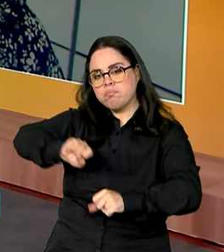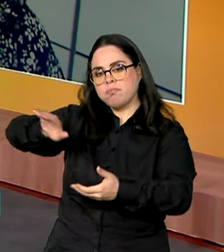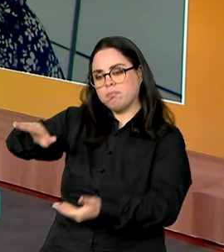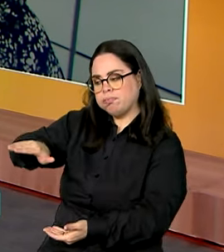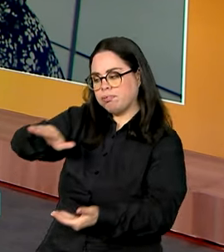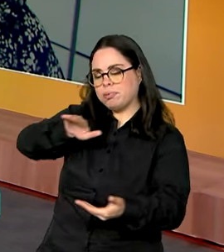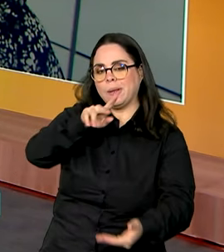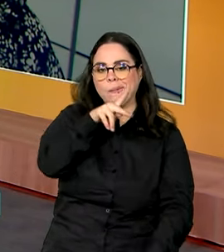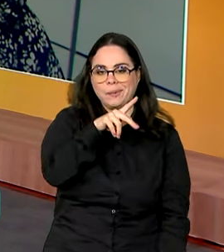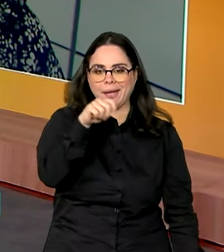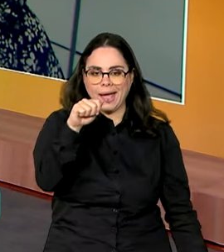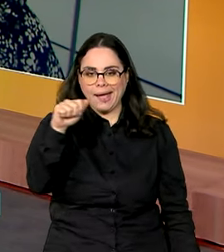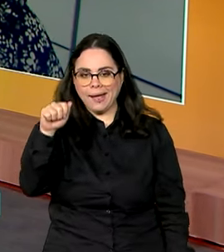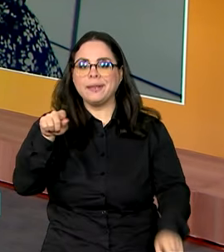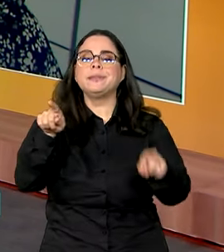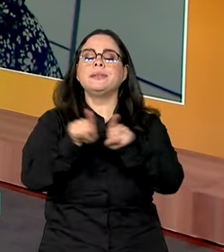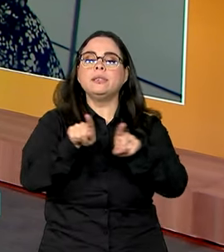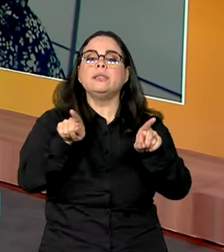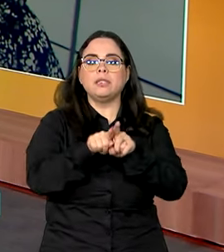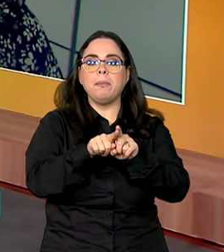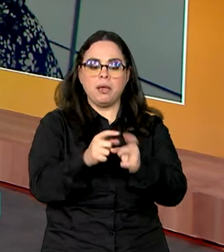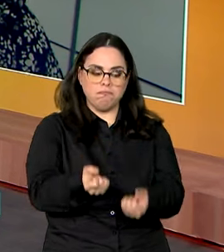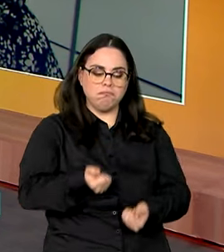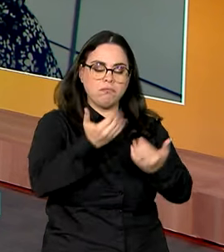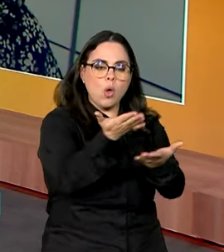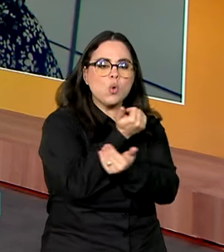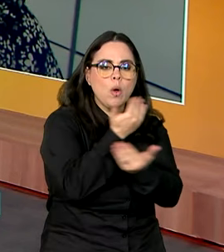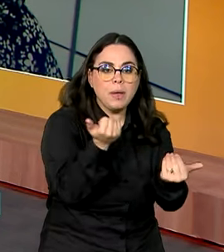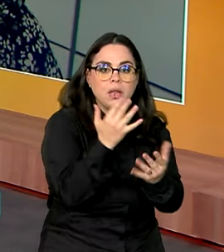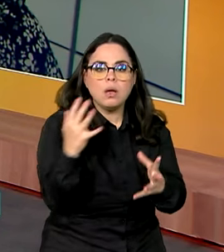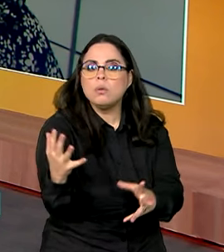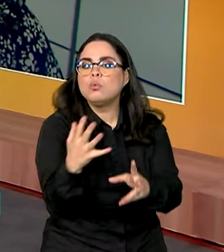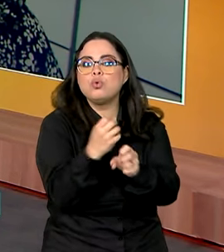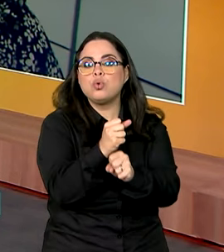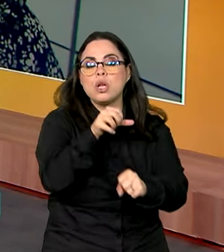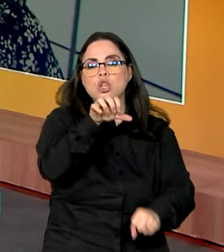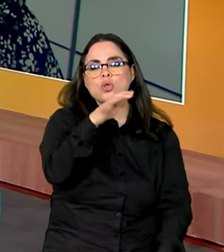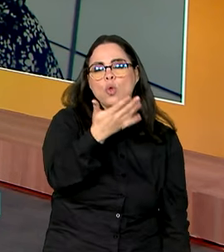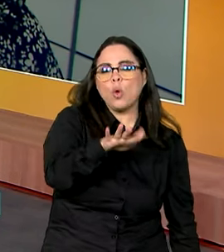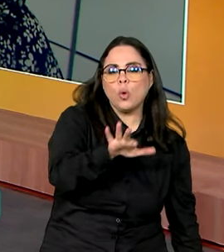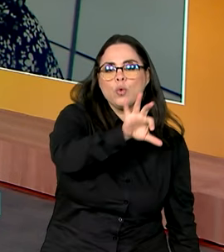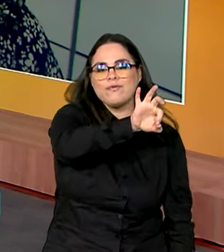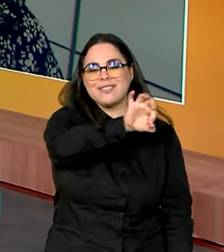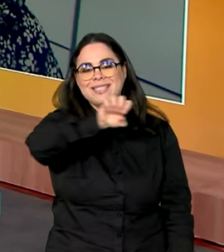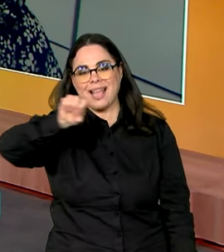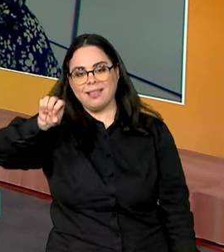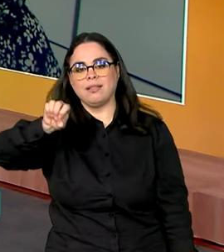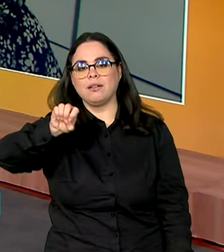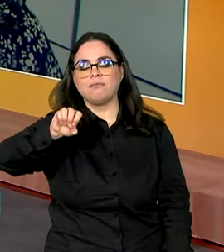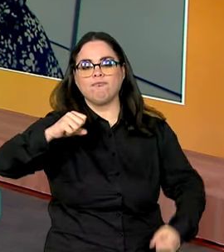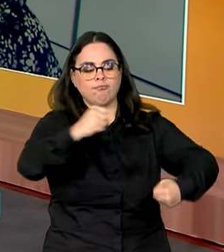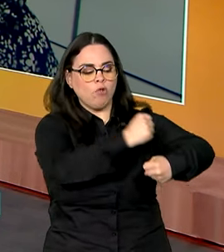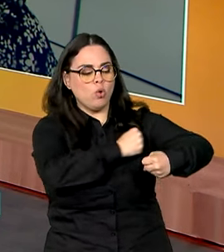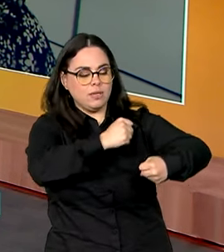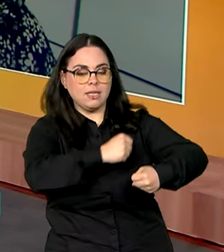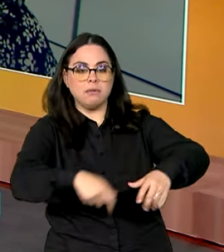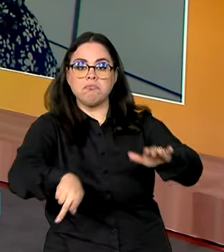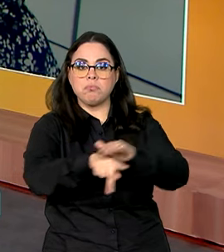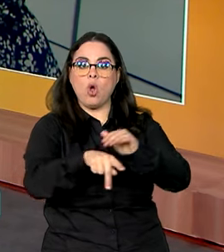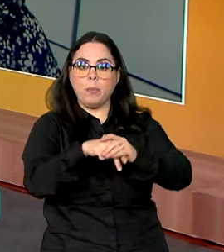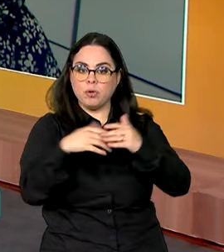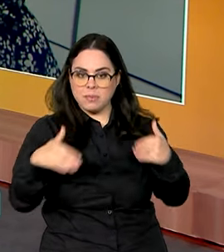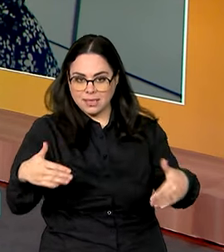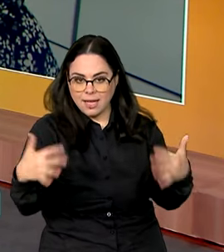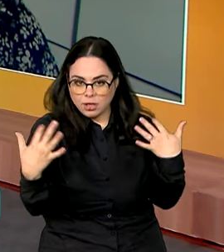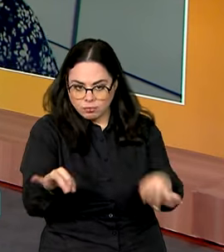do PAA, oferta de refeições, a gente chega a quase 900, cerca de 900 cozinhas habilitadas pelo Ministério,